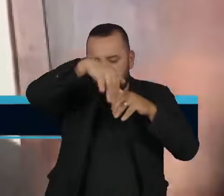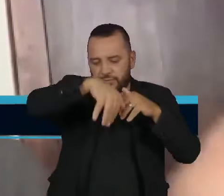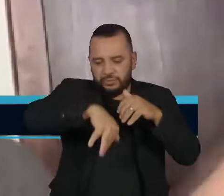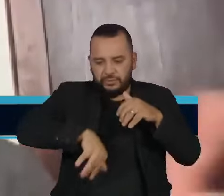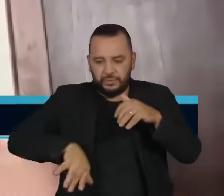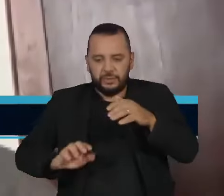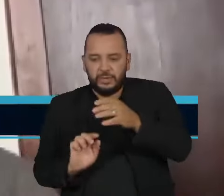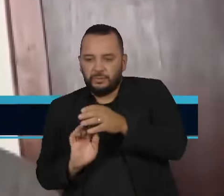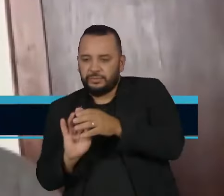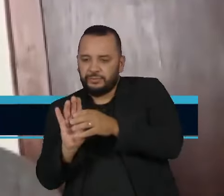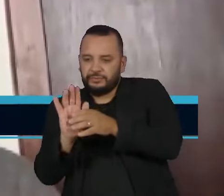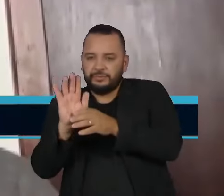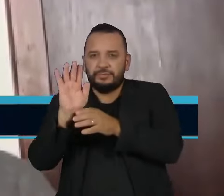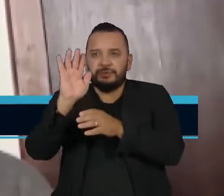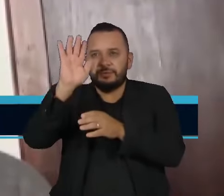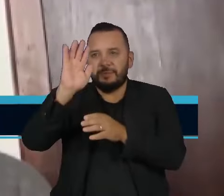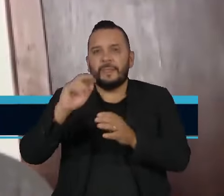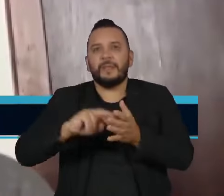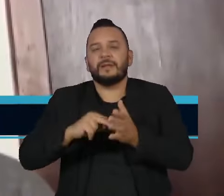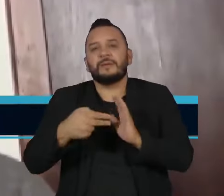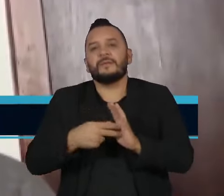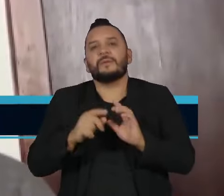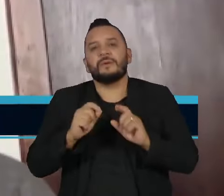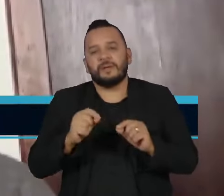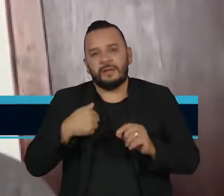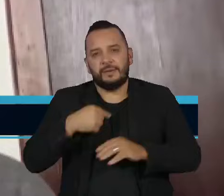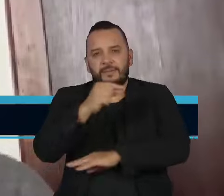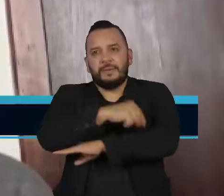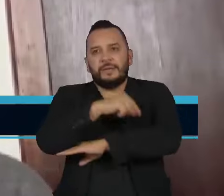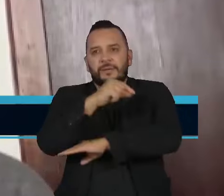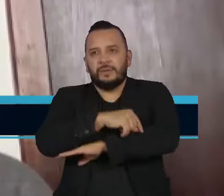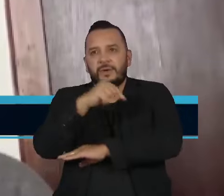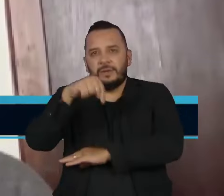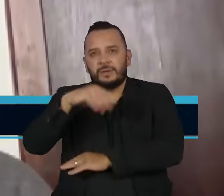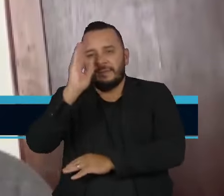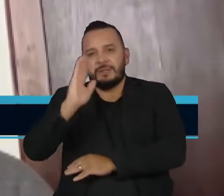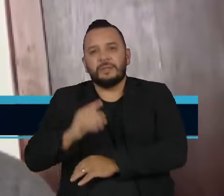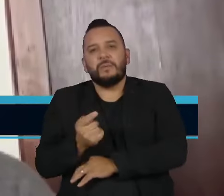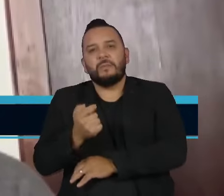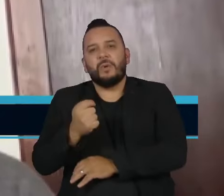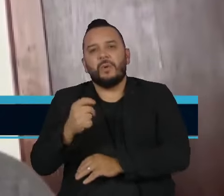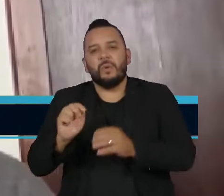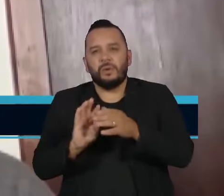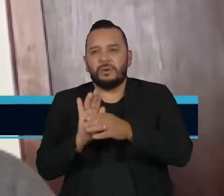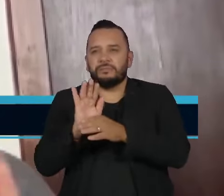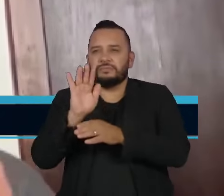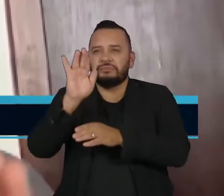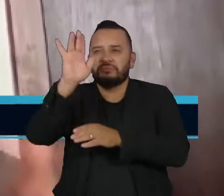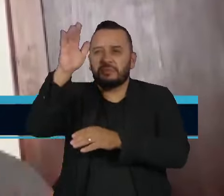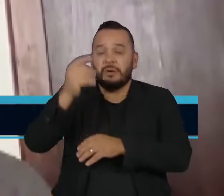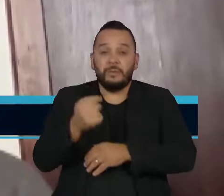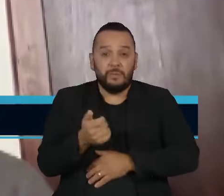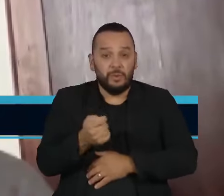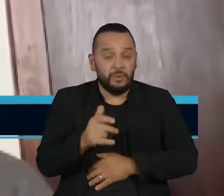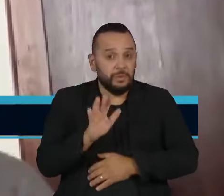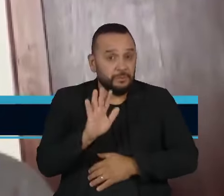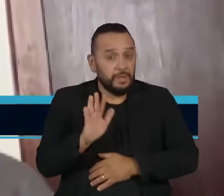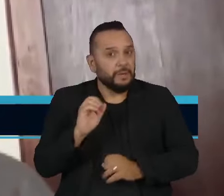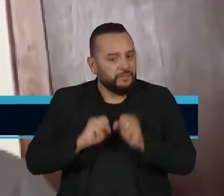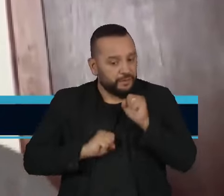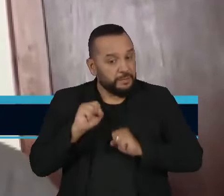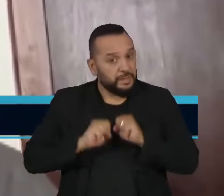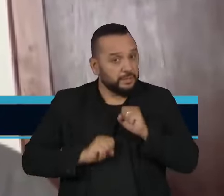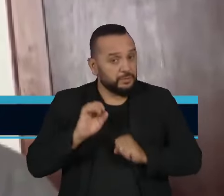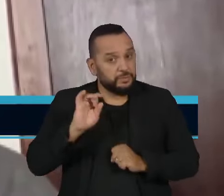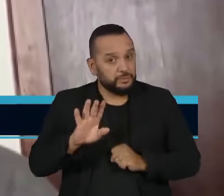isso, teoricamente, tornaria o petróleo brasileiro de baixa emissão. Só que no processo produtivo,